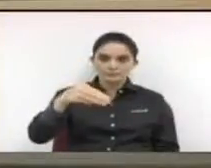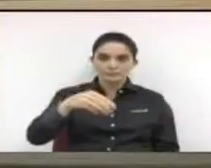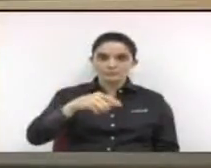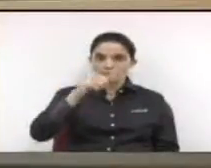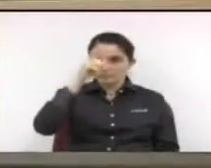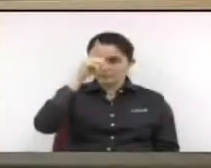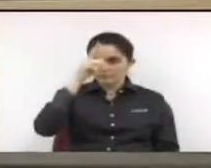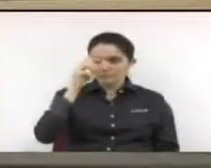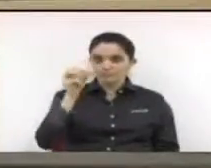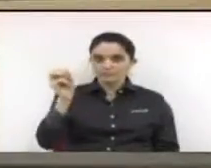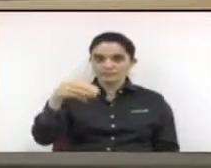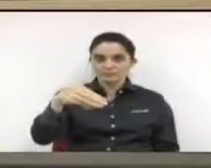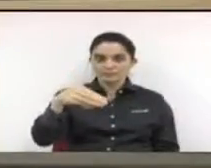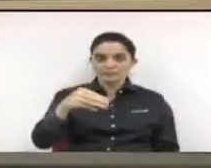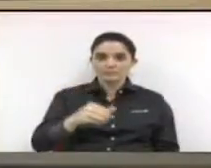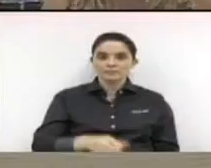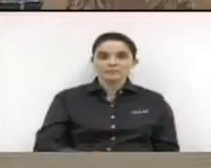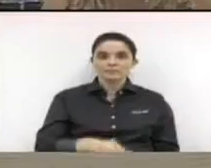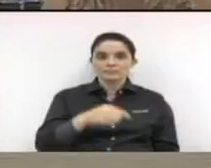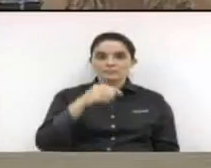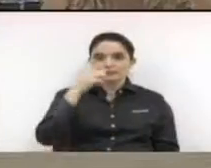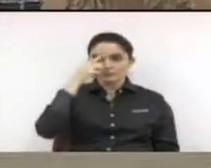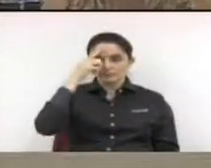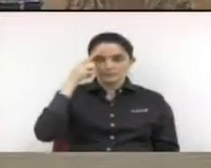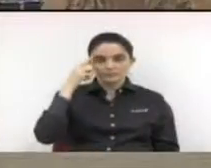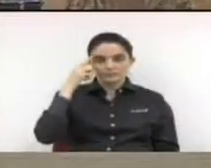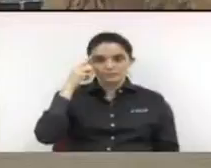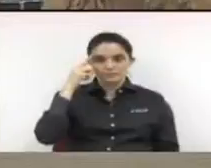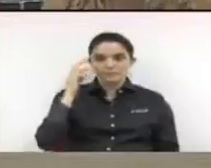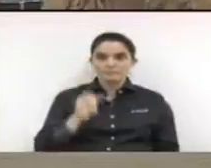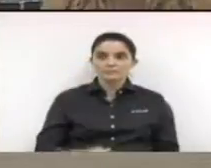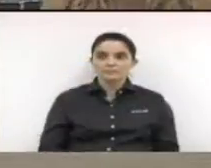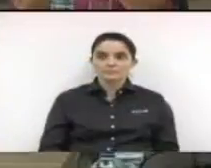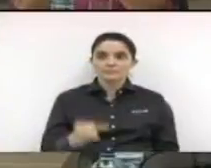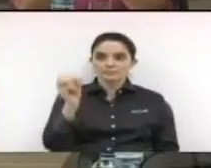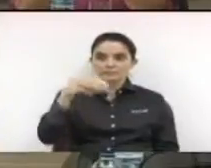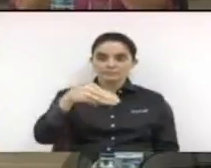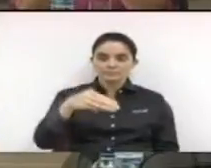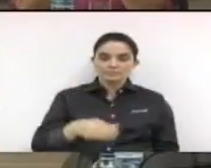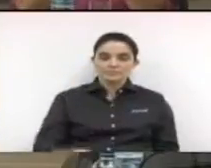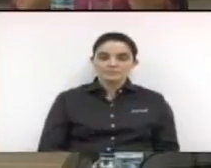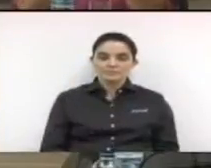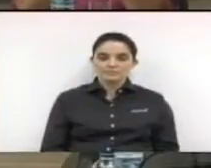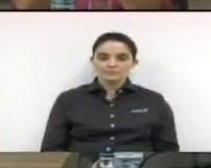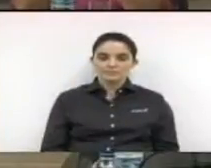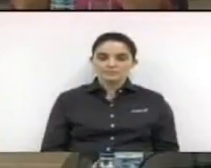sidney pascoto sim wilson nunes serqueira sim